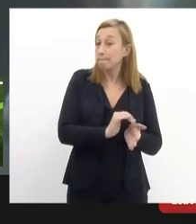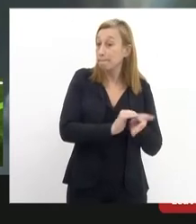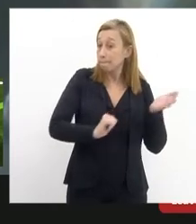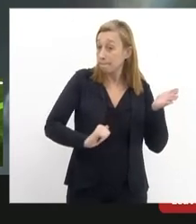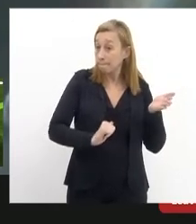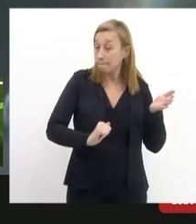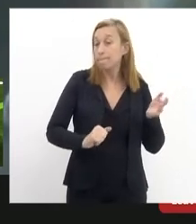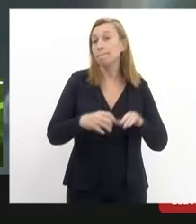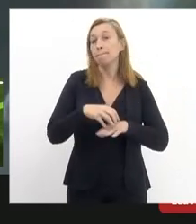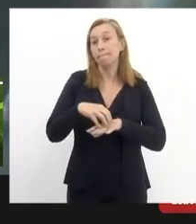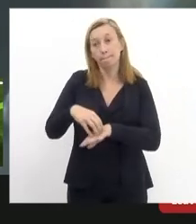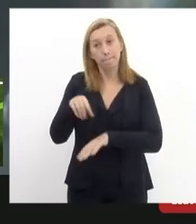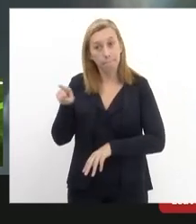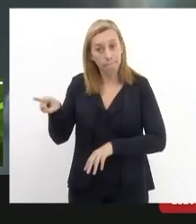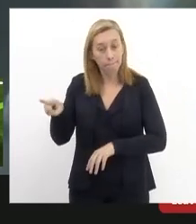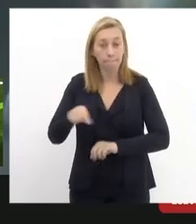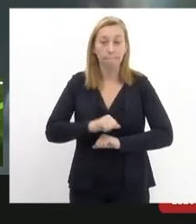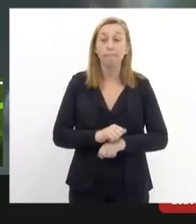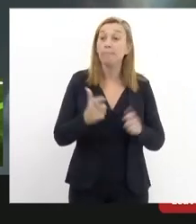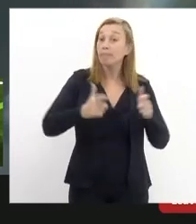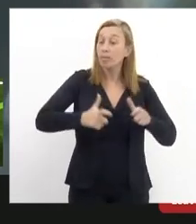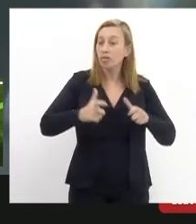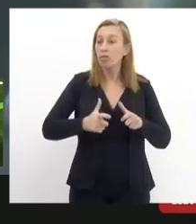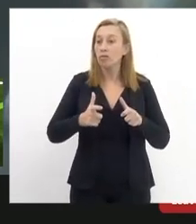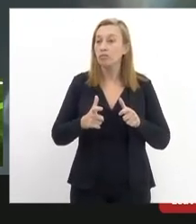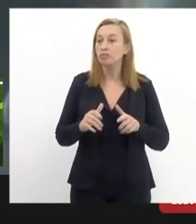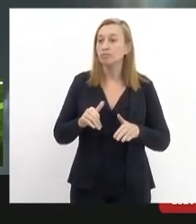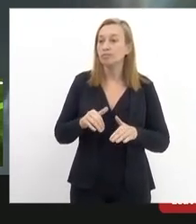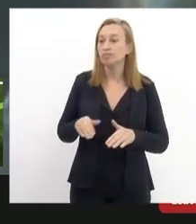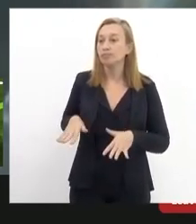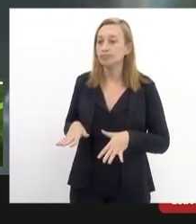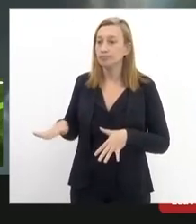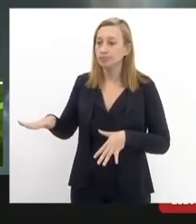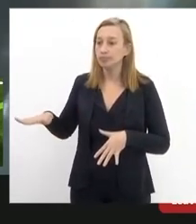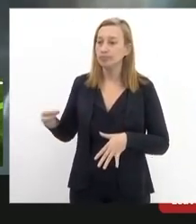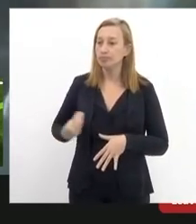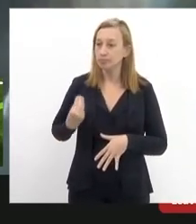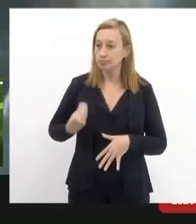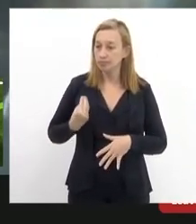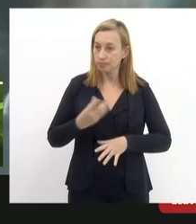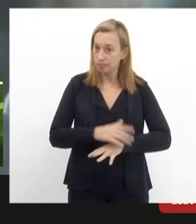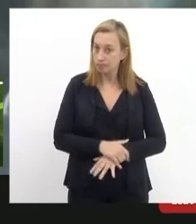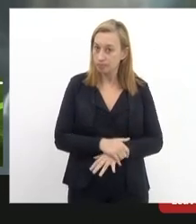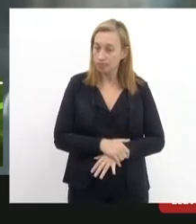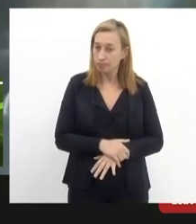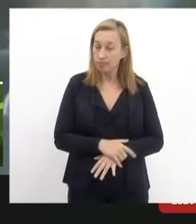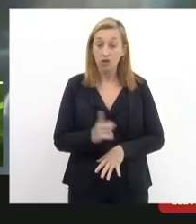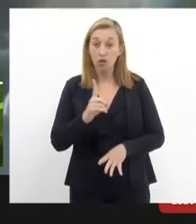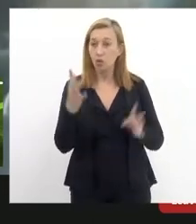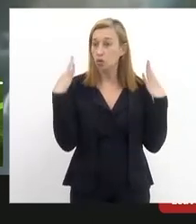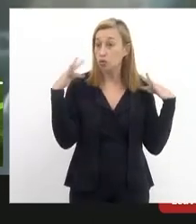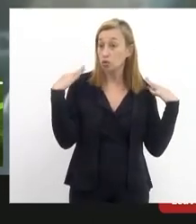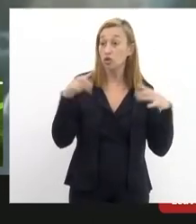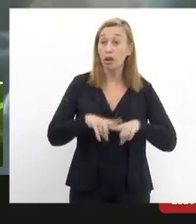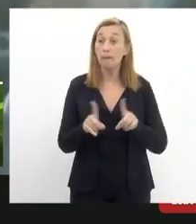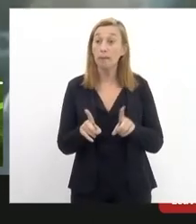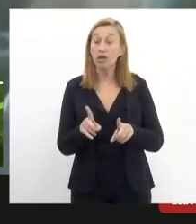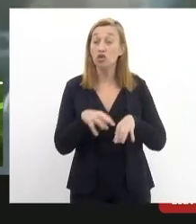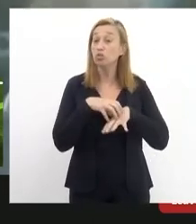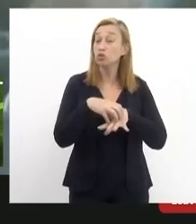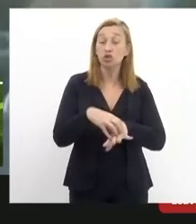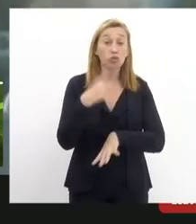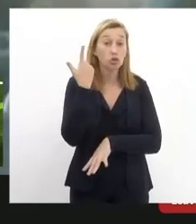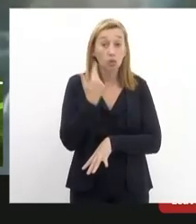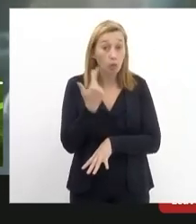transporte aonde moradores e moradoras de favela usam não como turismo assim como transporte de jeito de